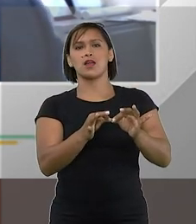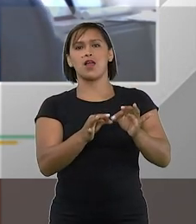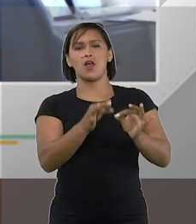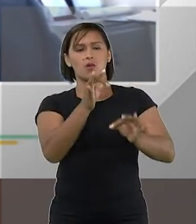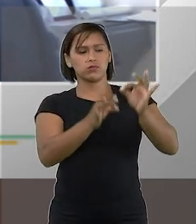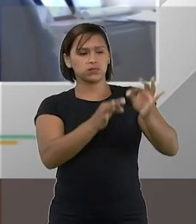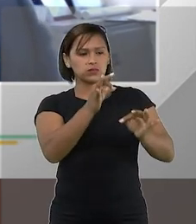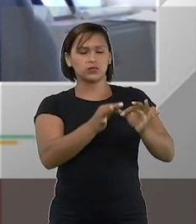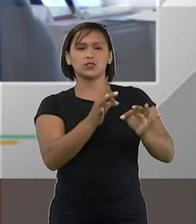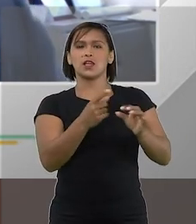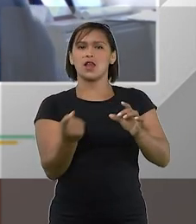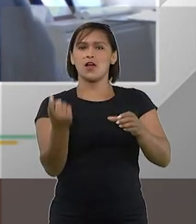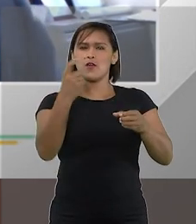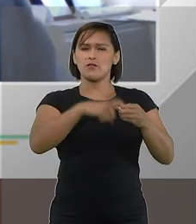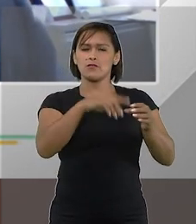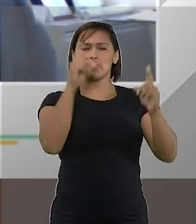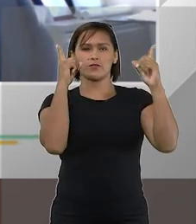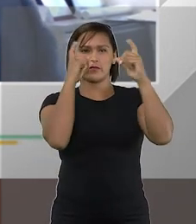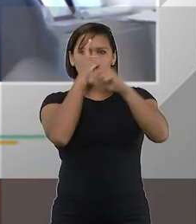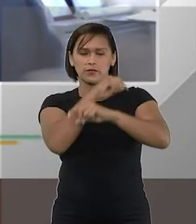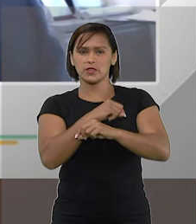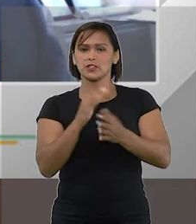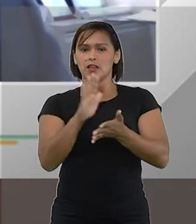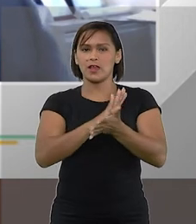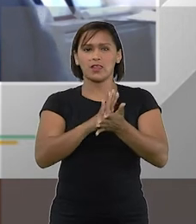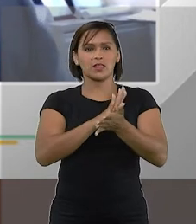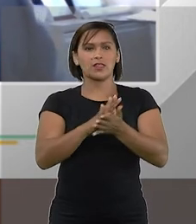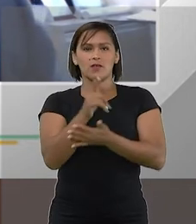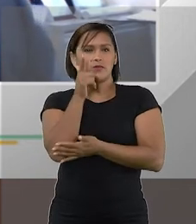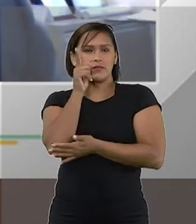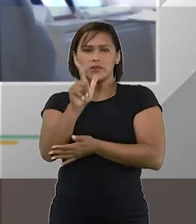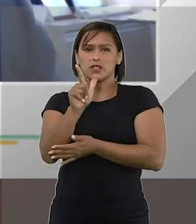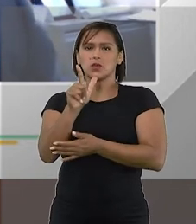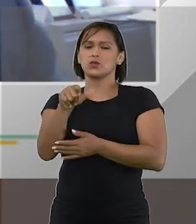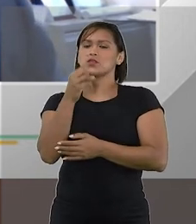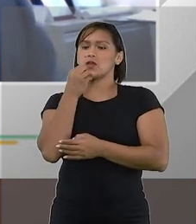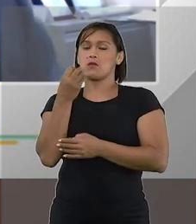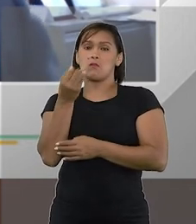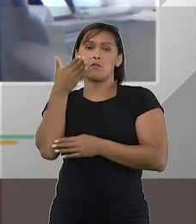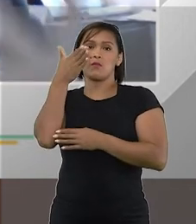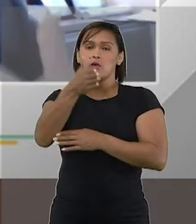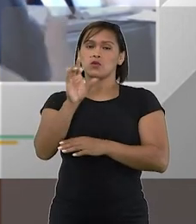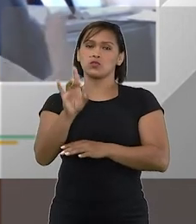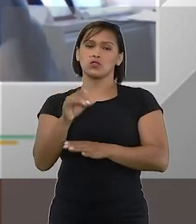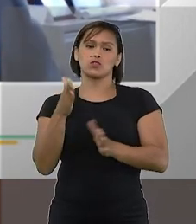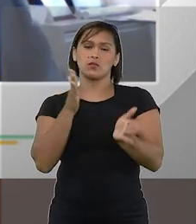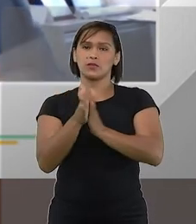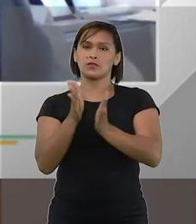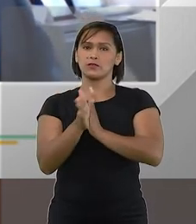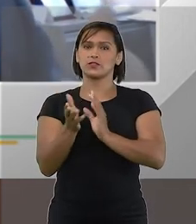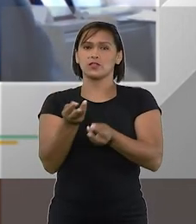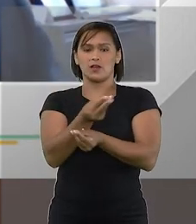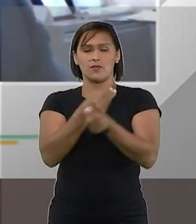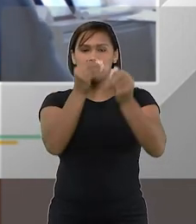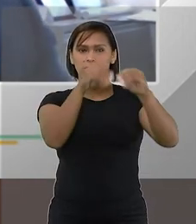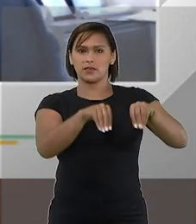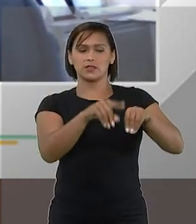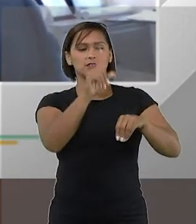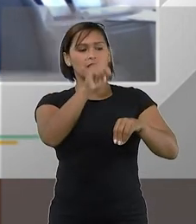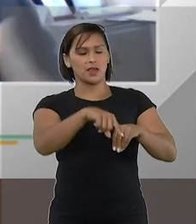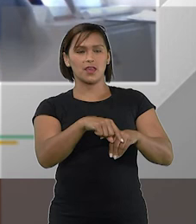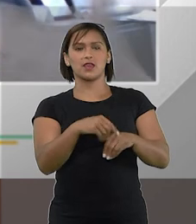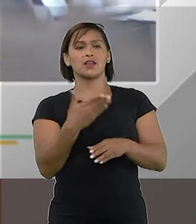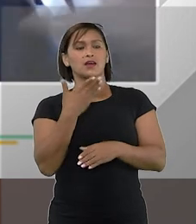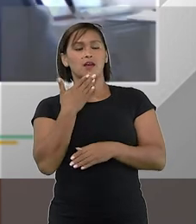kamikaze numa recuperação judicial que não vai ter nenhum tipo de objetivo apenas para fugir da falência ele